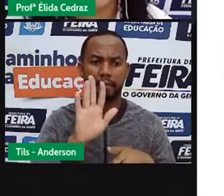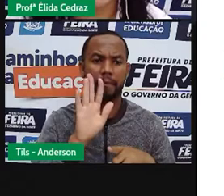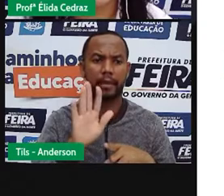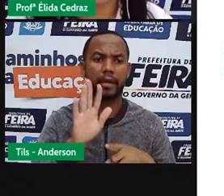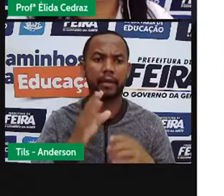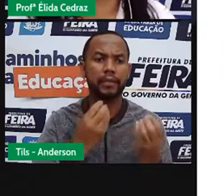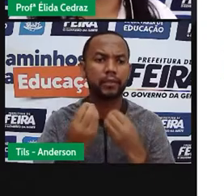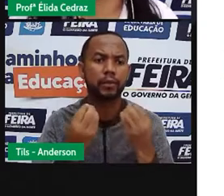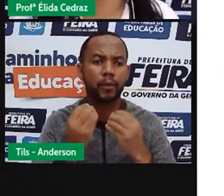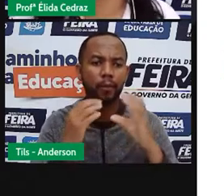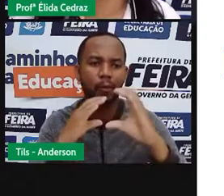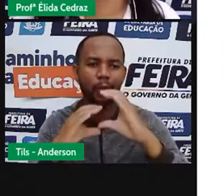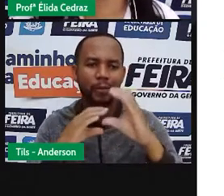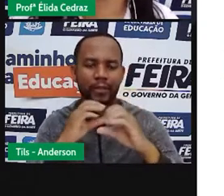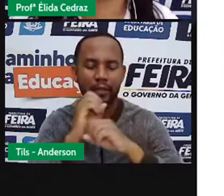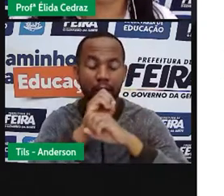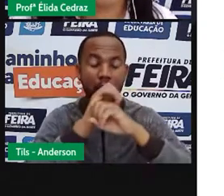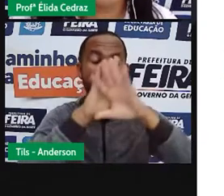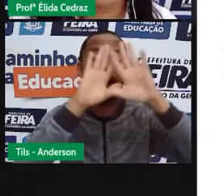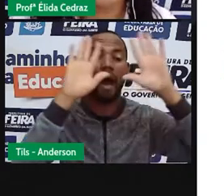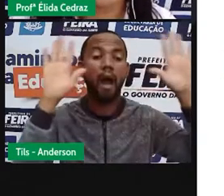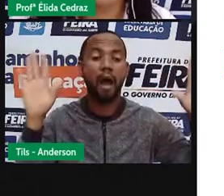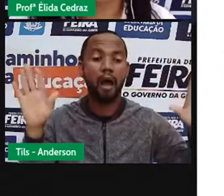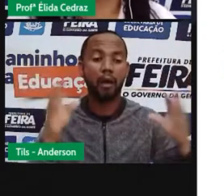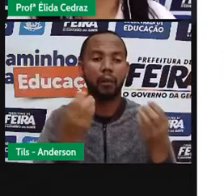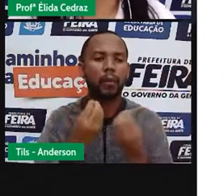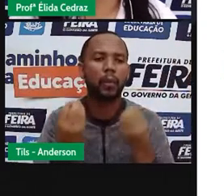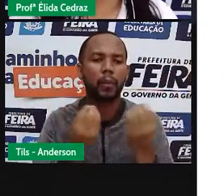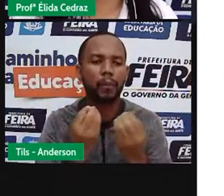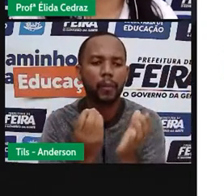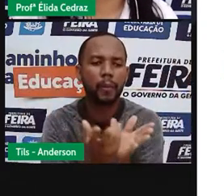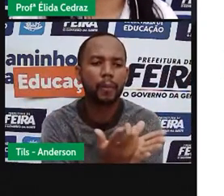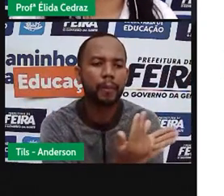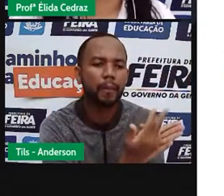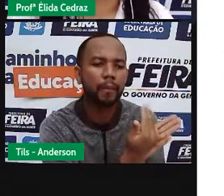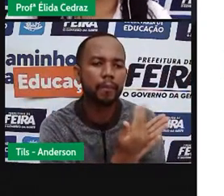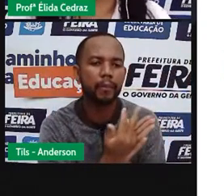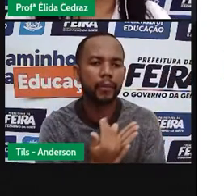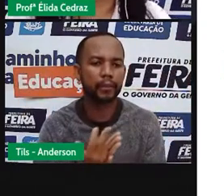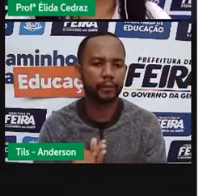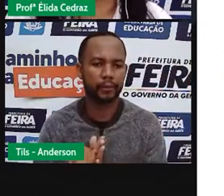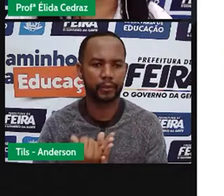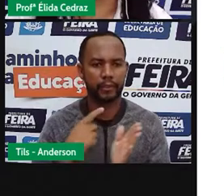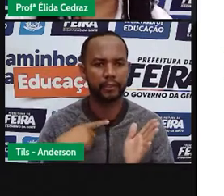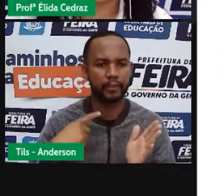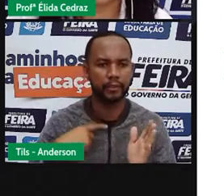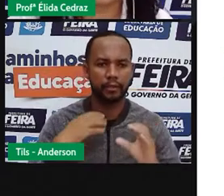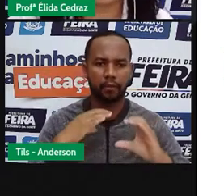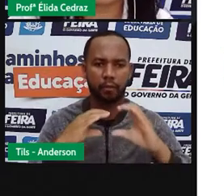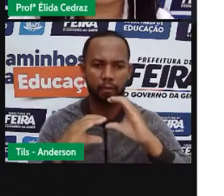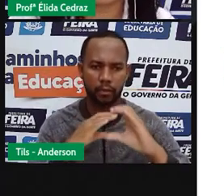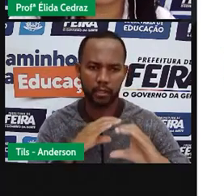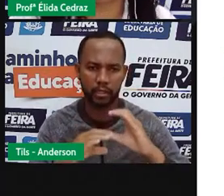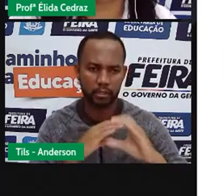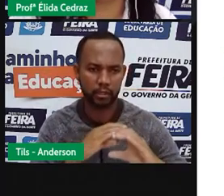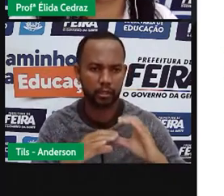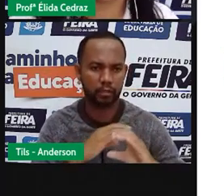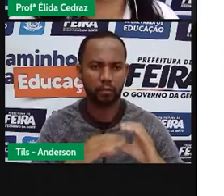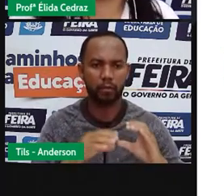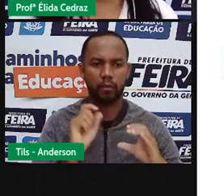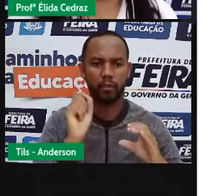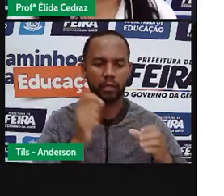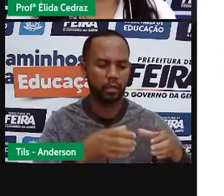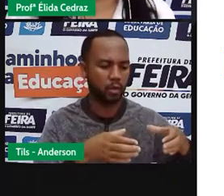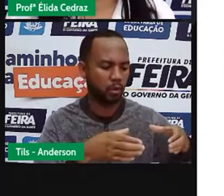evoluídas. As pinturas cupestas, que permitiam a comunicação entre tribos